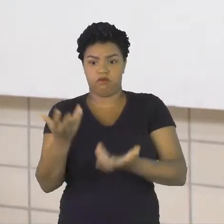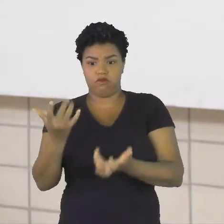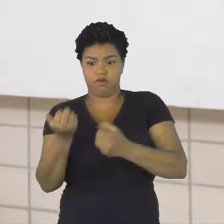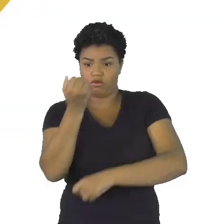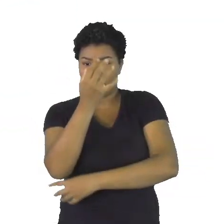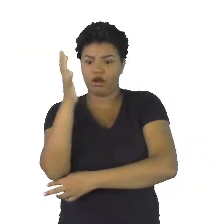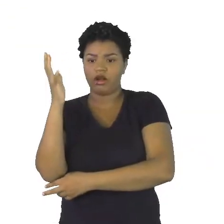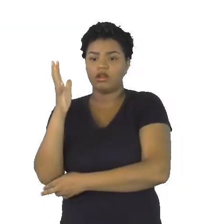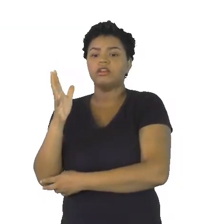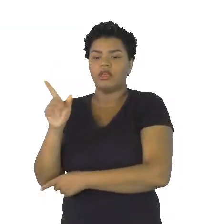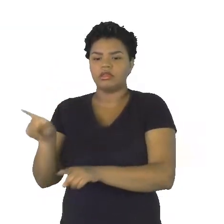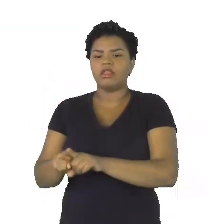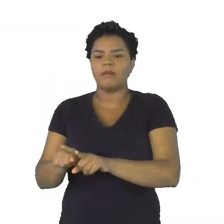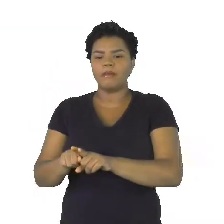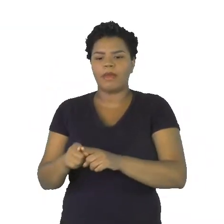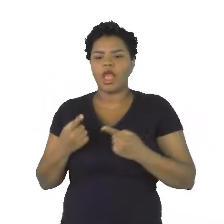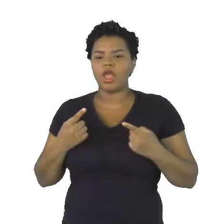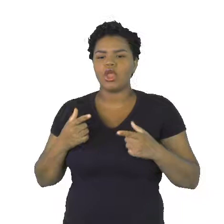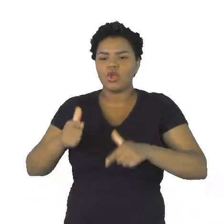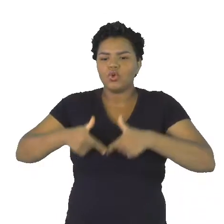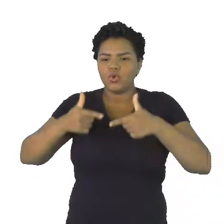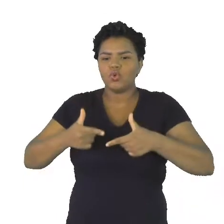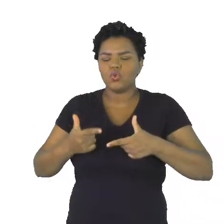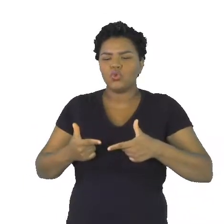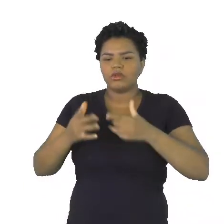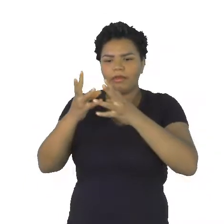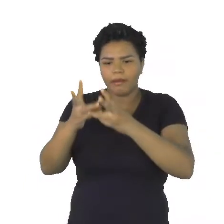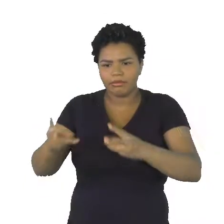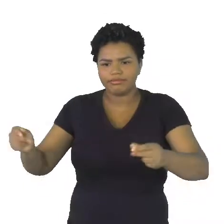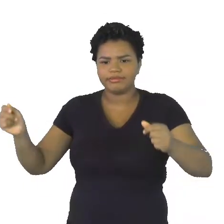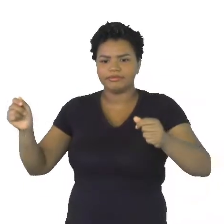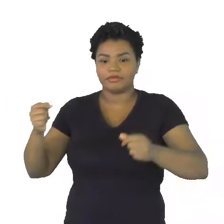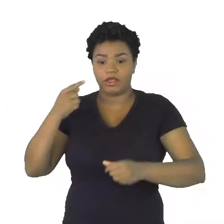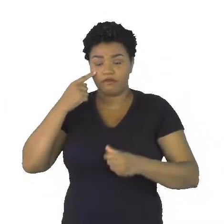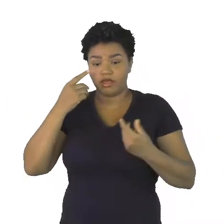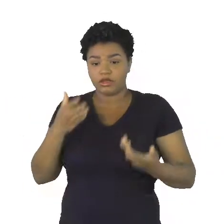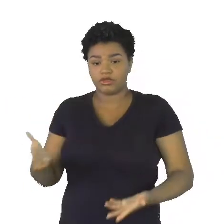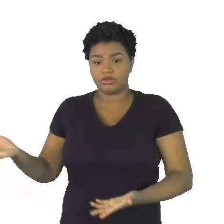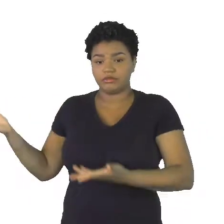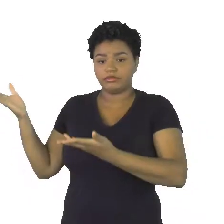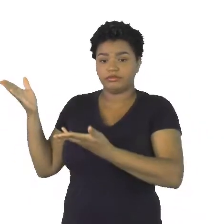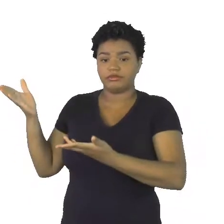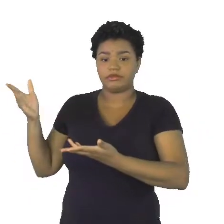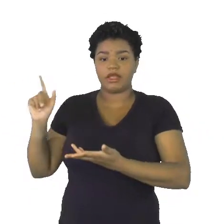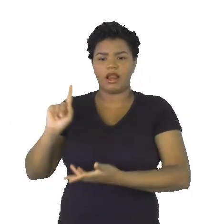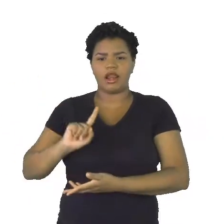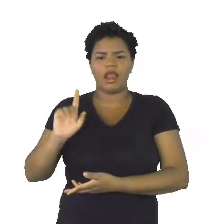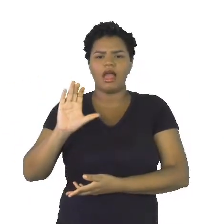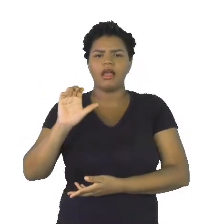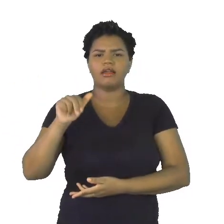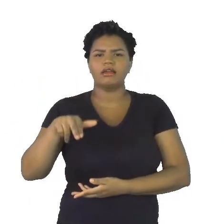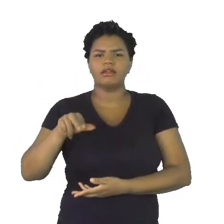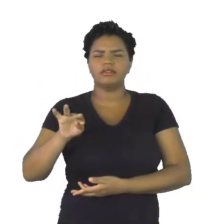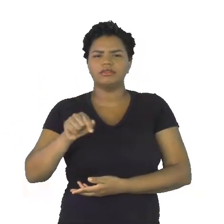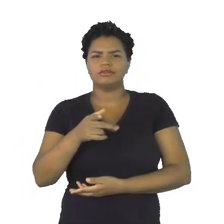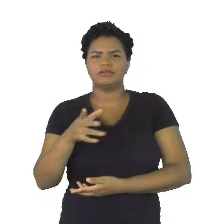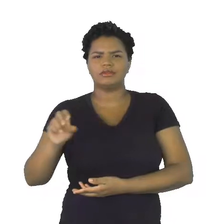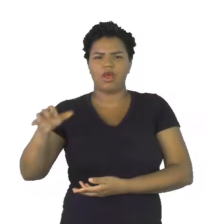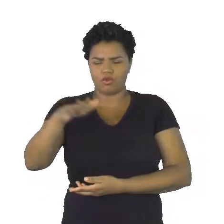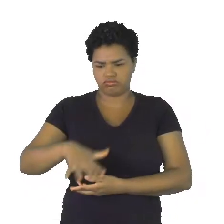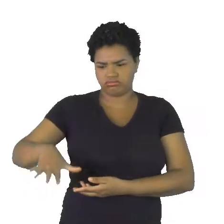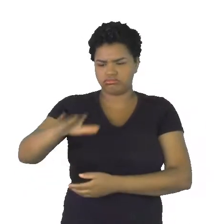imagem de uma operação realizada lá na região do Cantão, aqui do nosso estado.